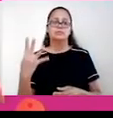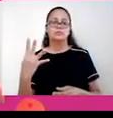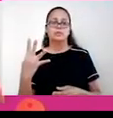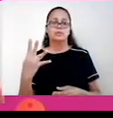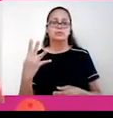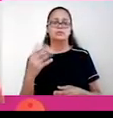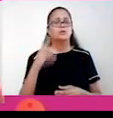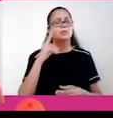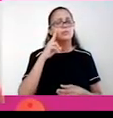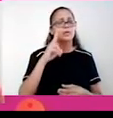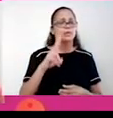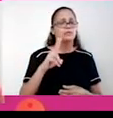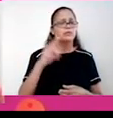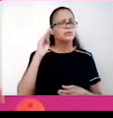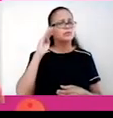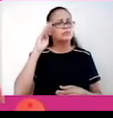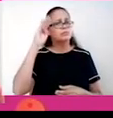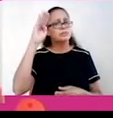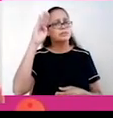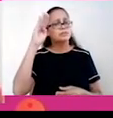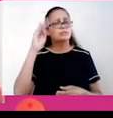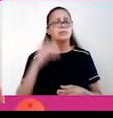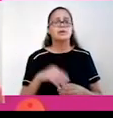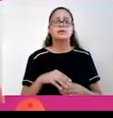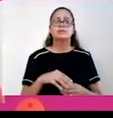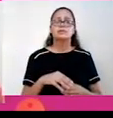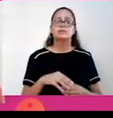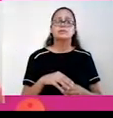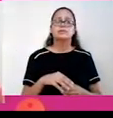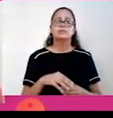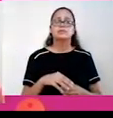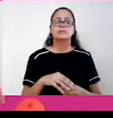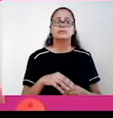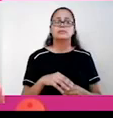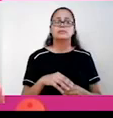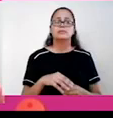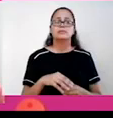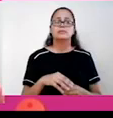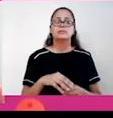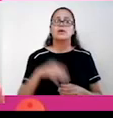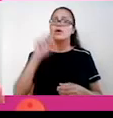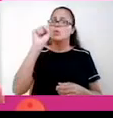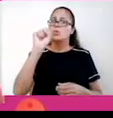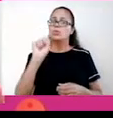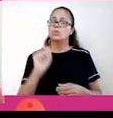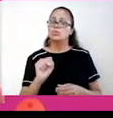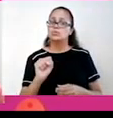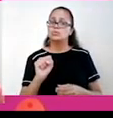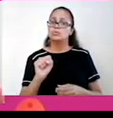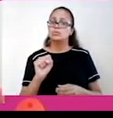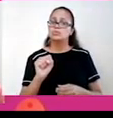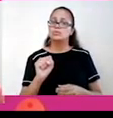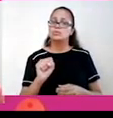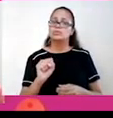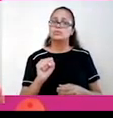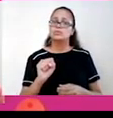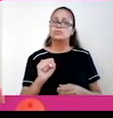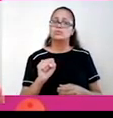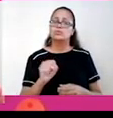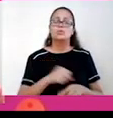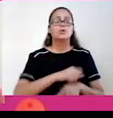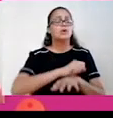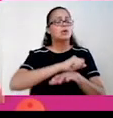verem os principais nomes aí, as principais correntes que atuam. Olha só, corrente sul-equatorial, corrente das